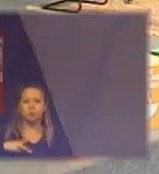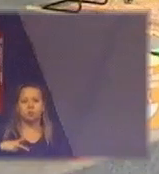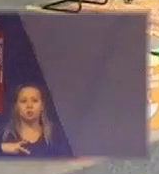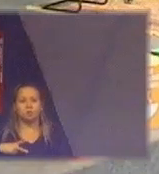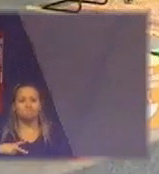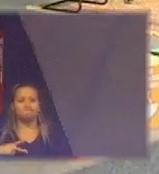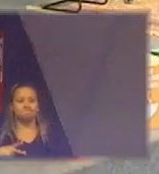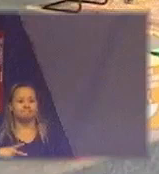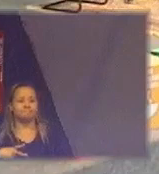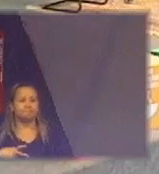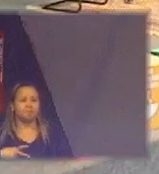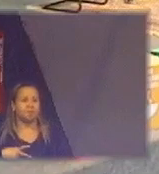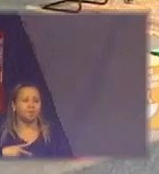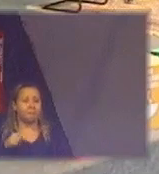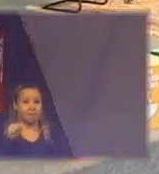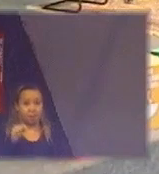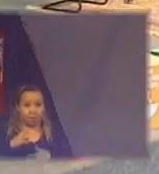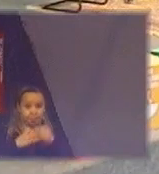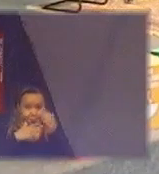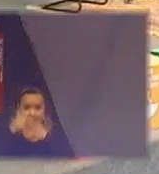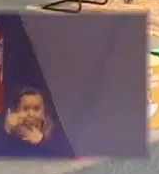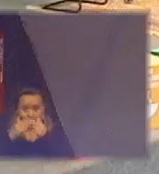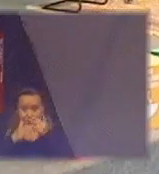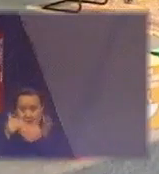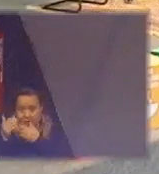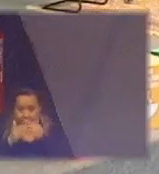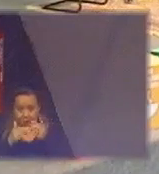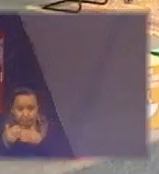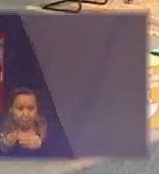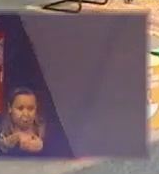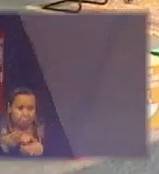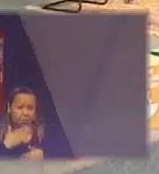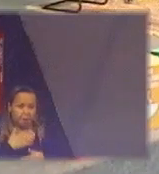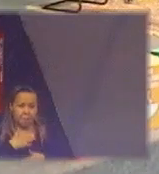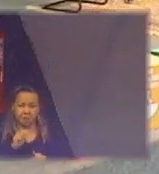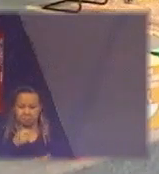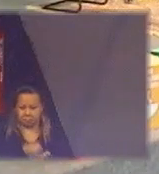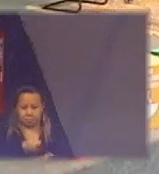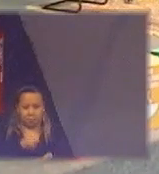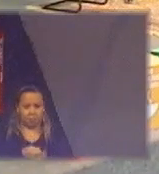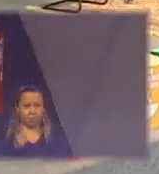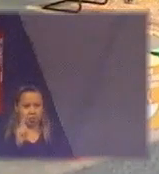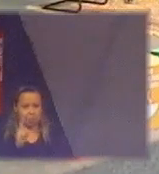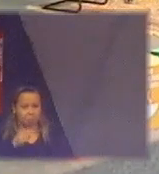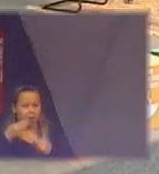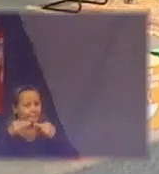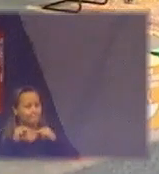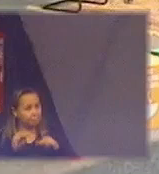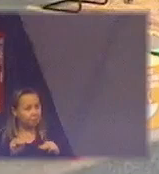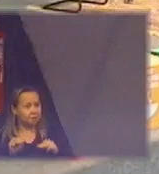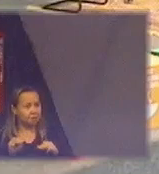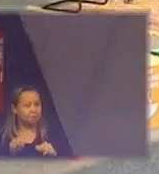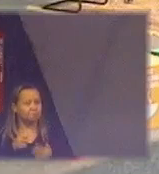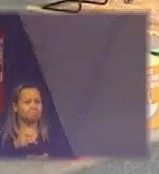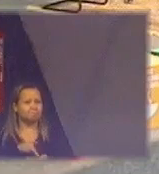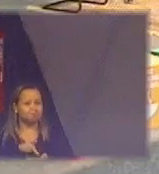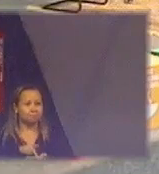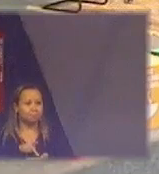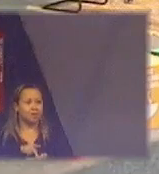prática, para mim, não é uma obrigação, é uma missão. E